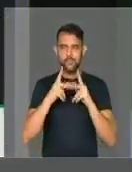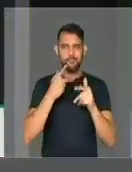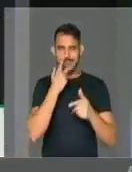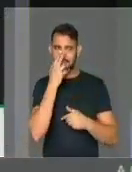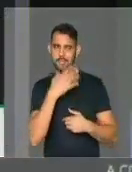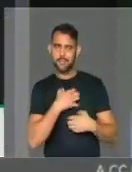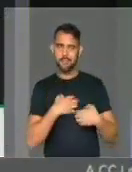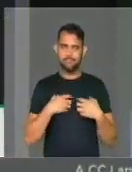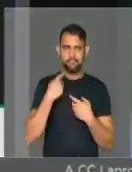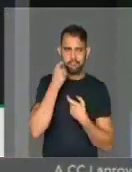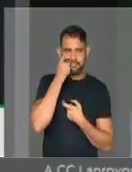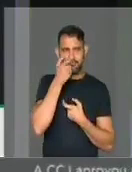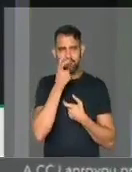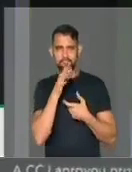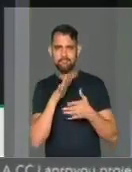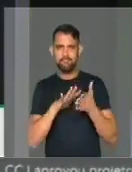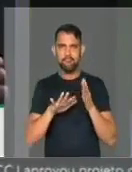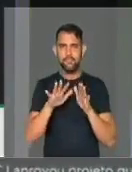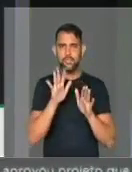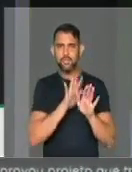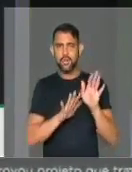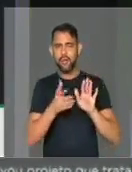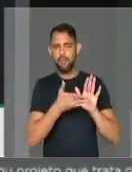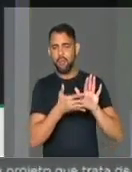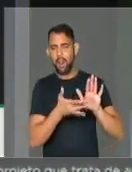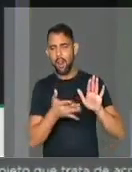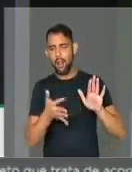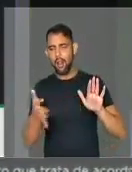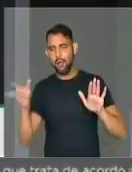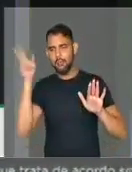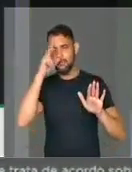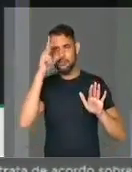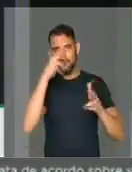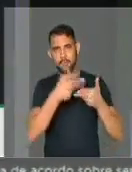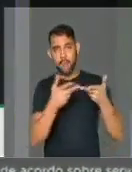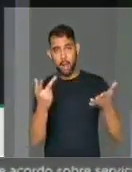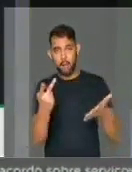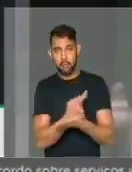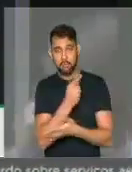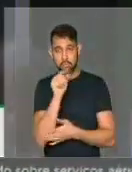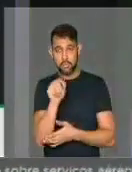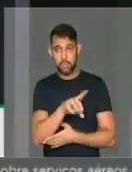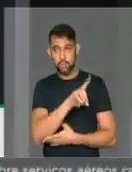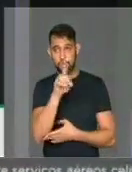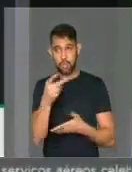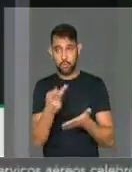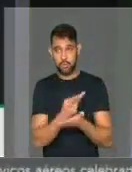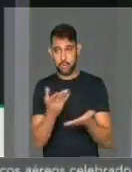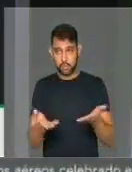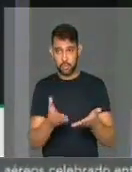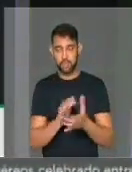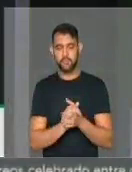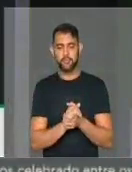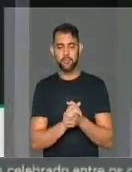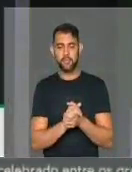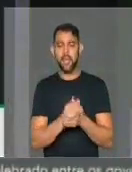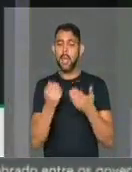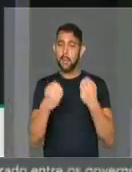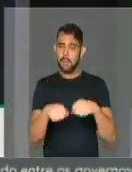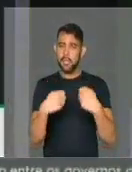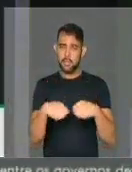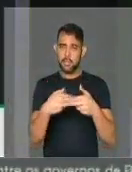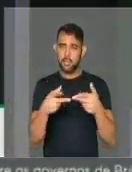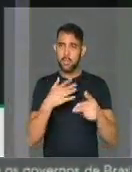com o pé atrás, dado ao longo caminho percorrido para que esse dia de hoje chegasse. É